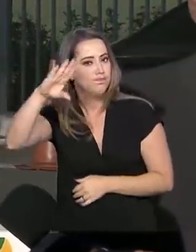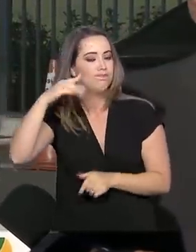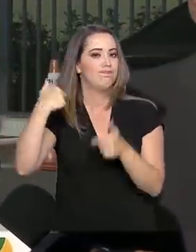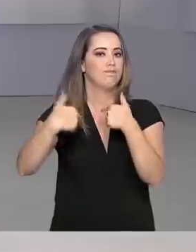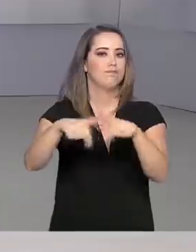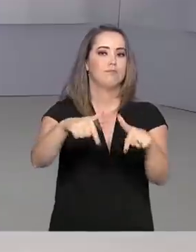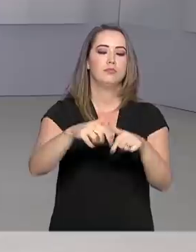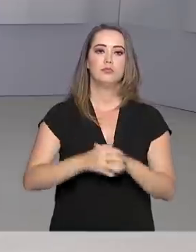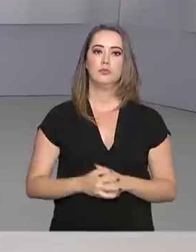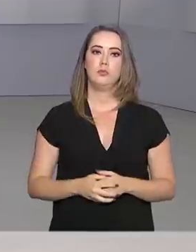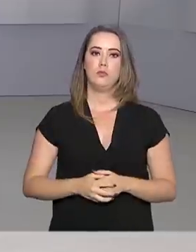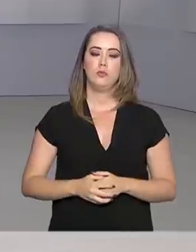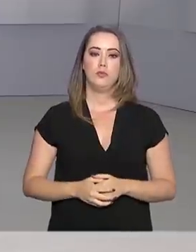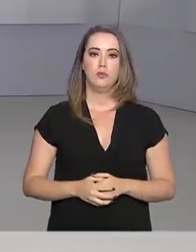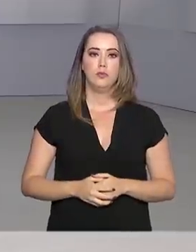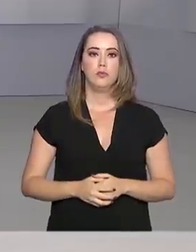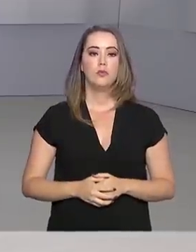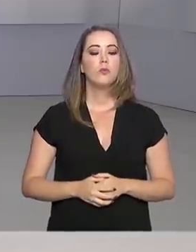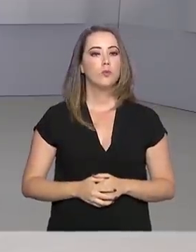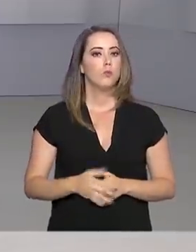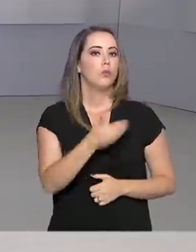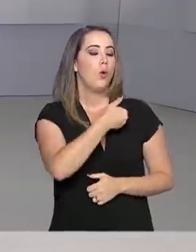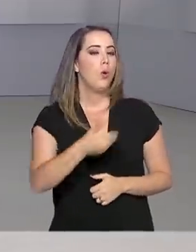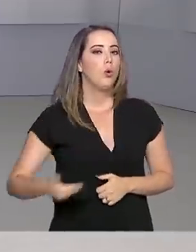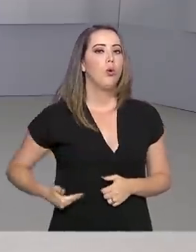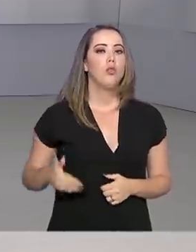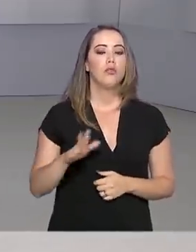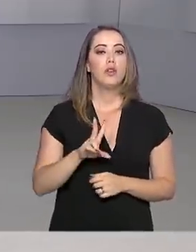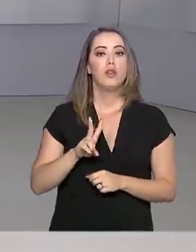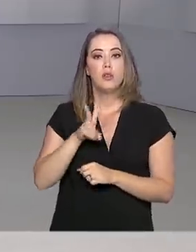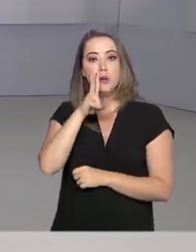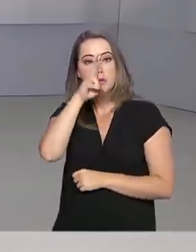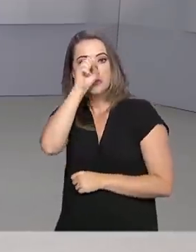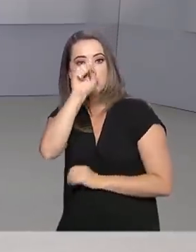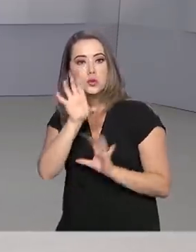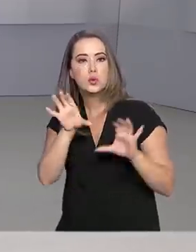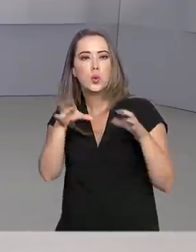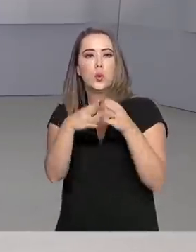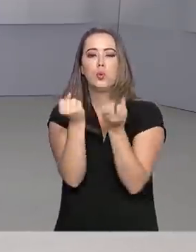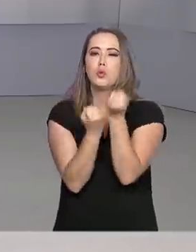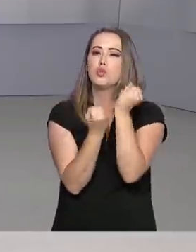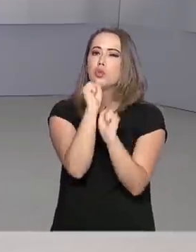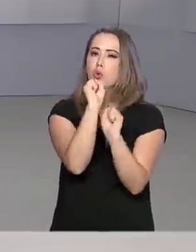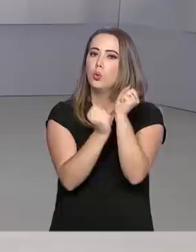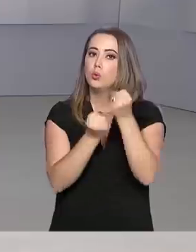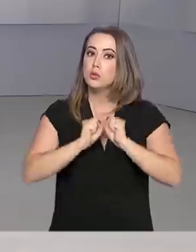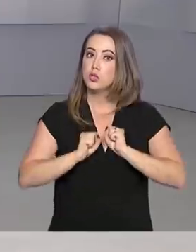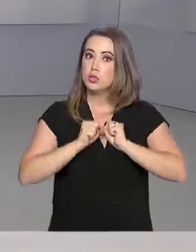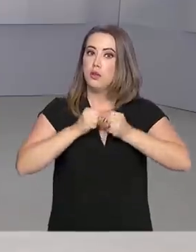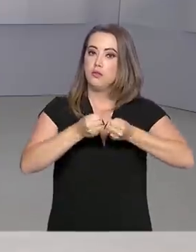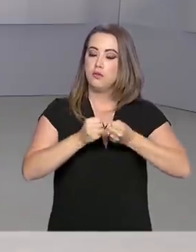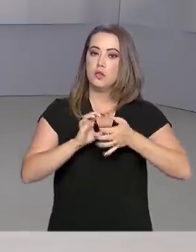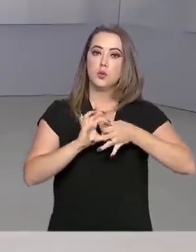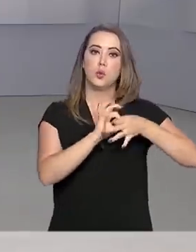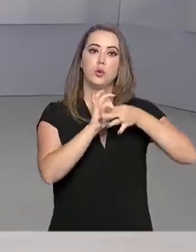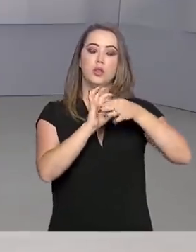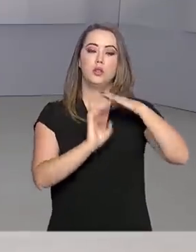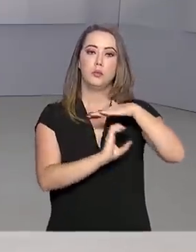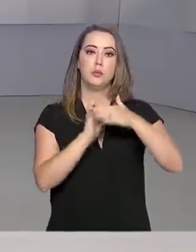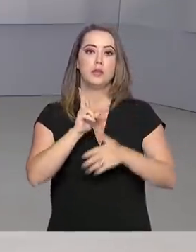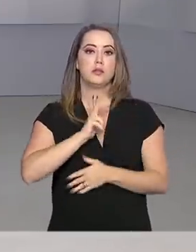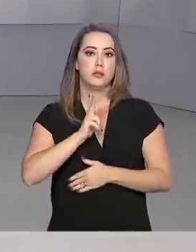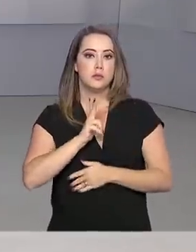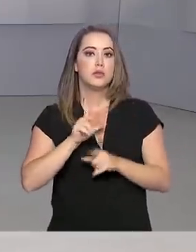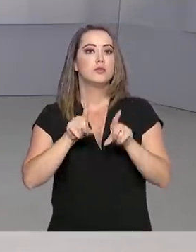nessa missão. O governo quer fortalecer a base industrial de defesa, formada por empresas públicas e privadas, e a